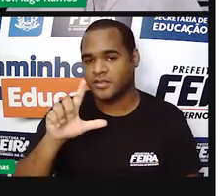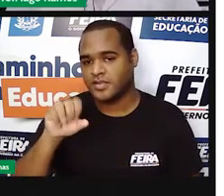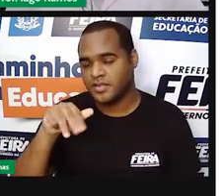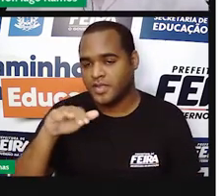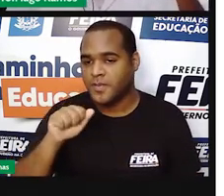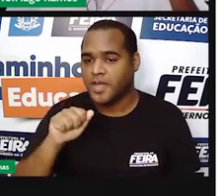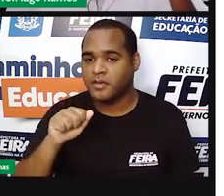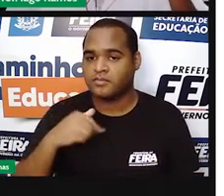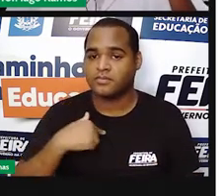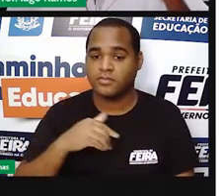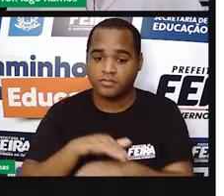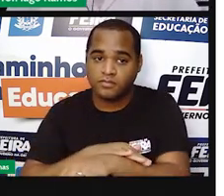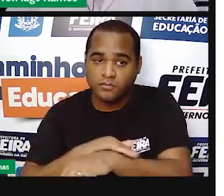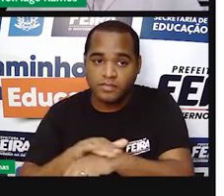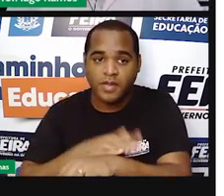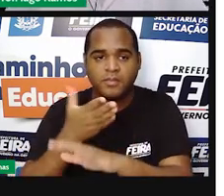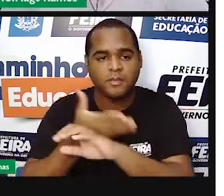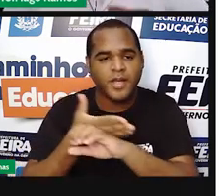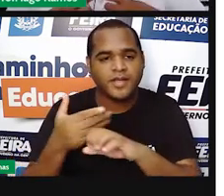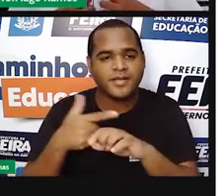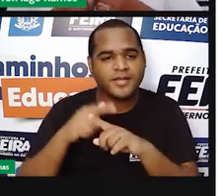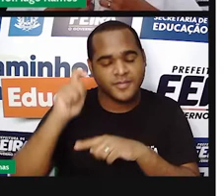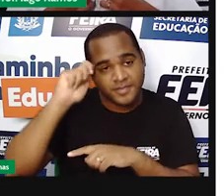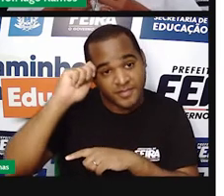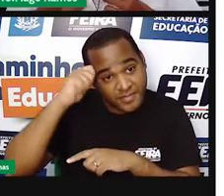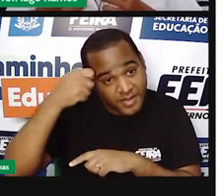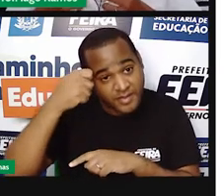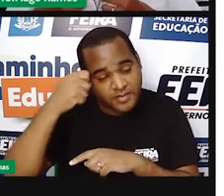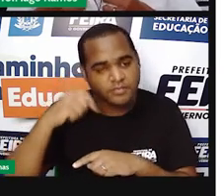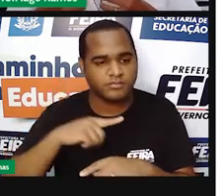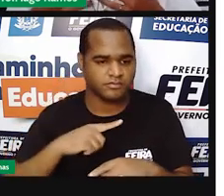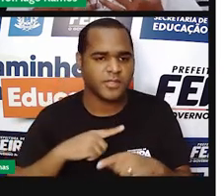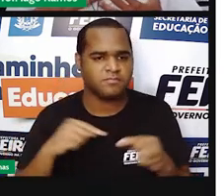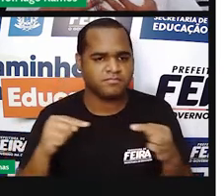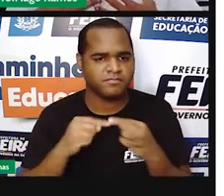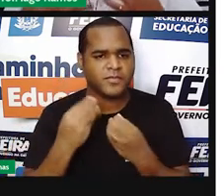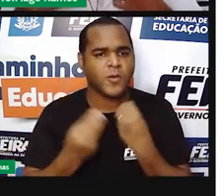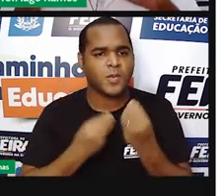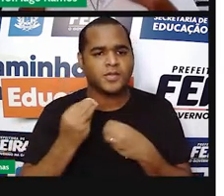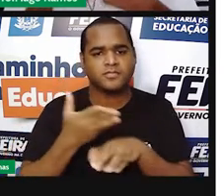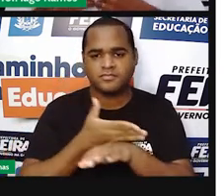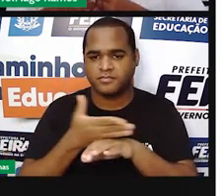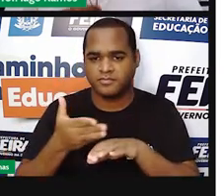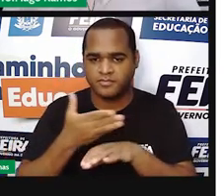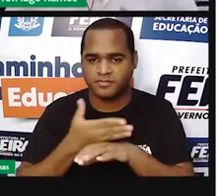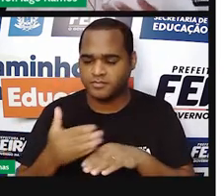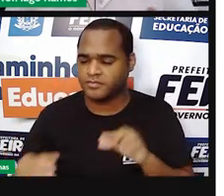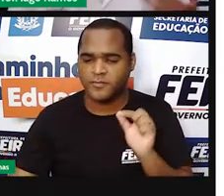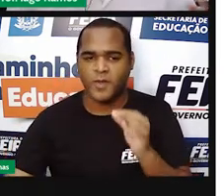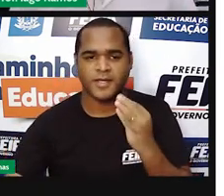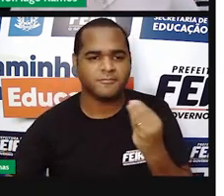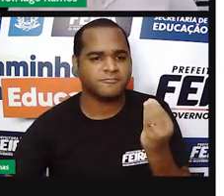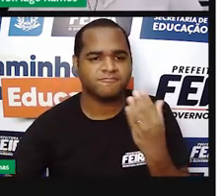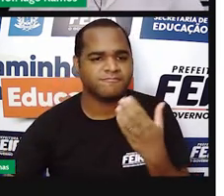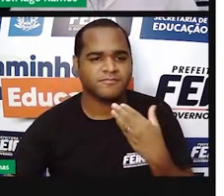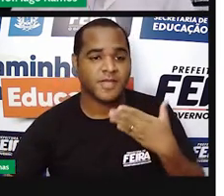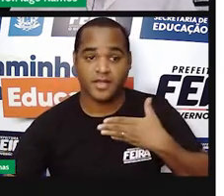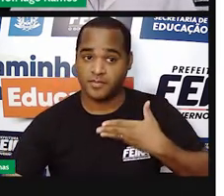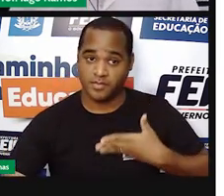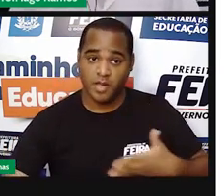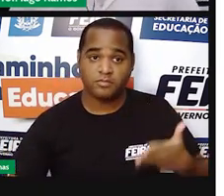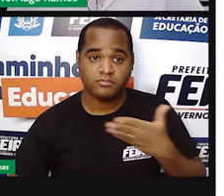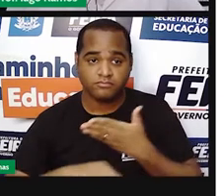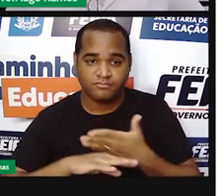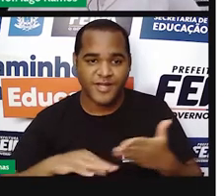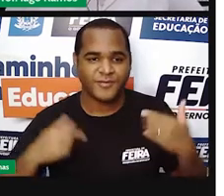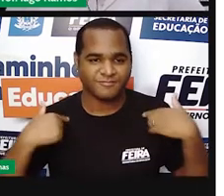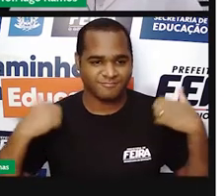pele branca, cabelos pretos, está vestindo nesse momento uma camisa branca e por cima um jaleco que também é branco